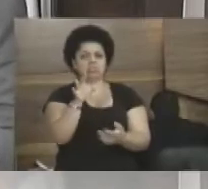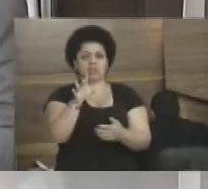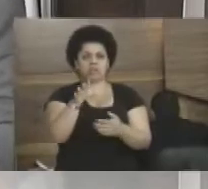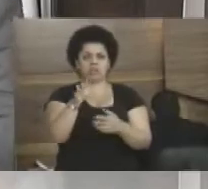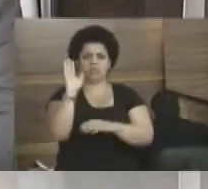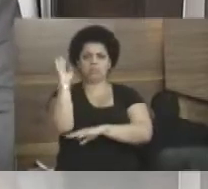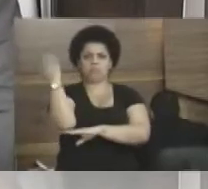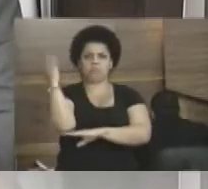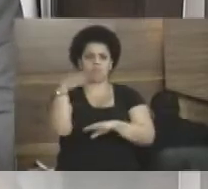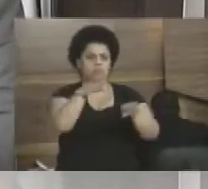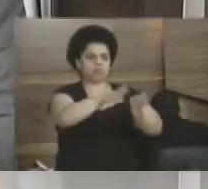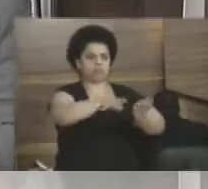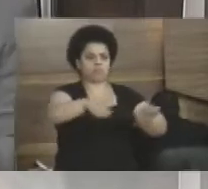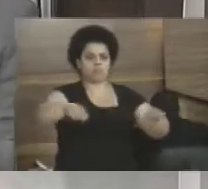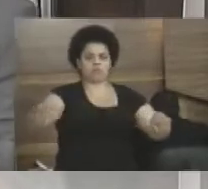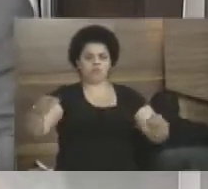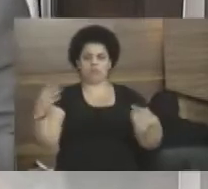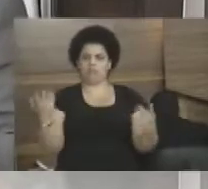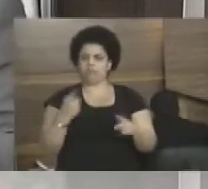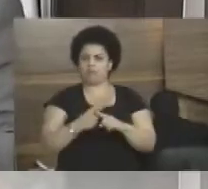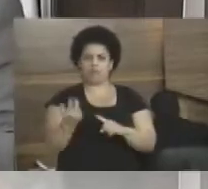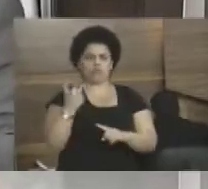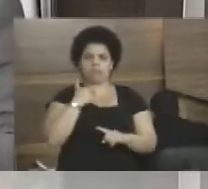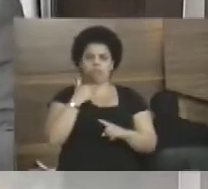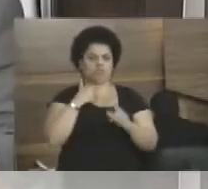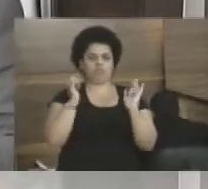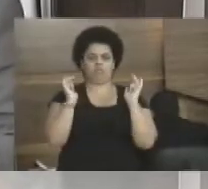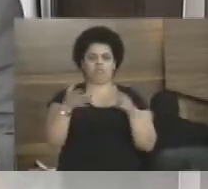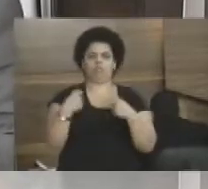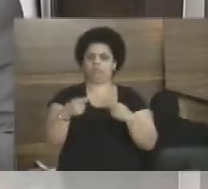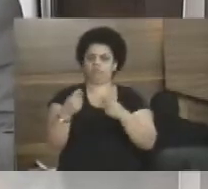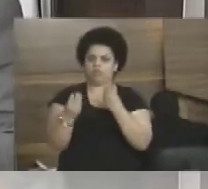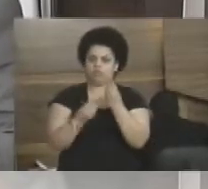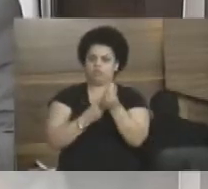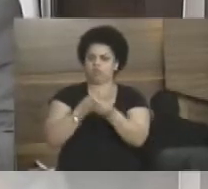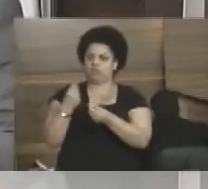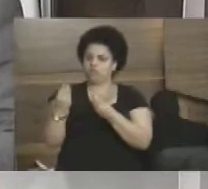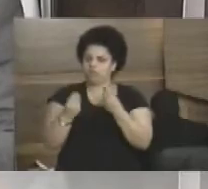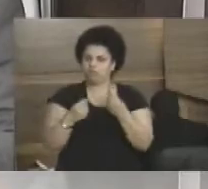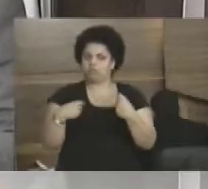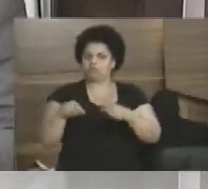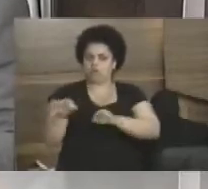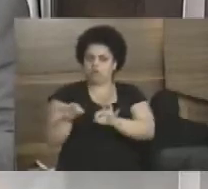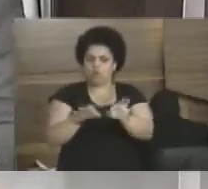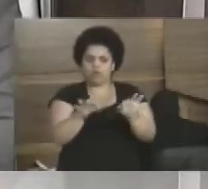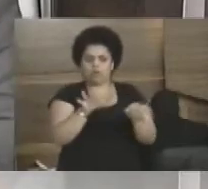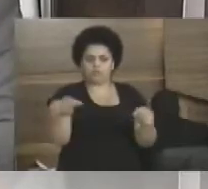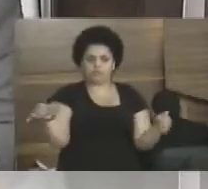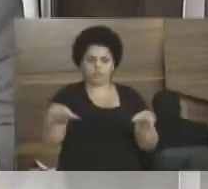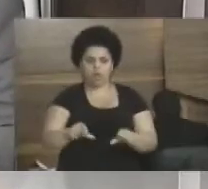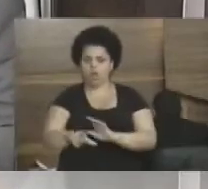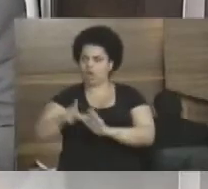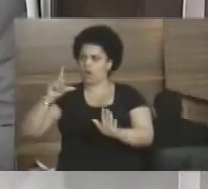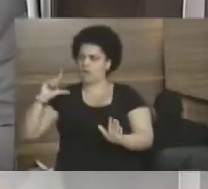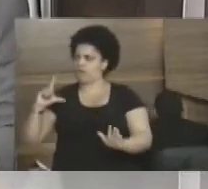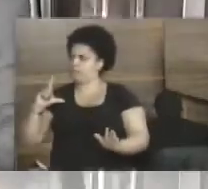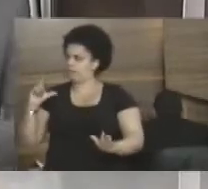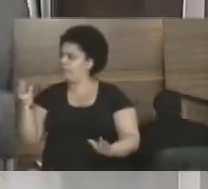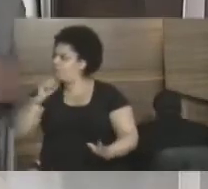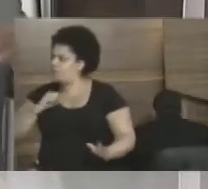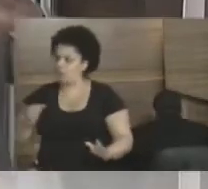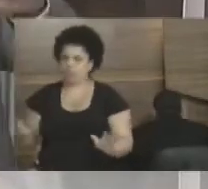umas tábuas lá que não é para botar tábua, que aquilo ali não é para ficar daquele jeito, a gente tem que zelar pelo nosso patrimônio. Pior do que as que já estão lá.